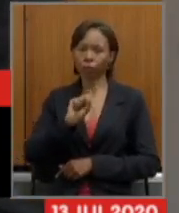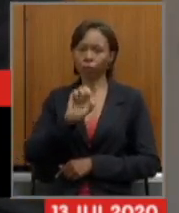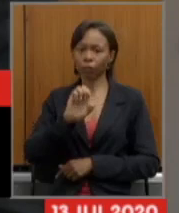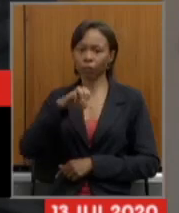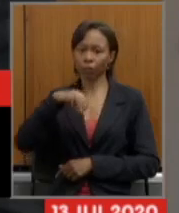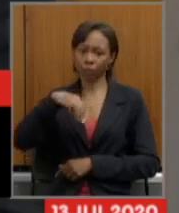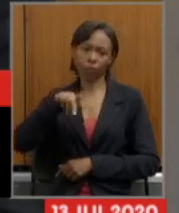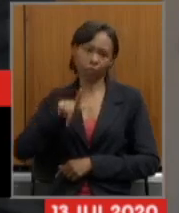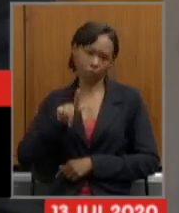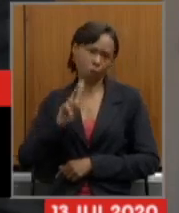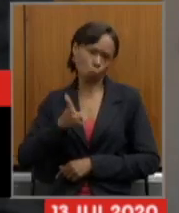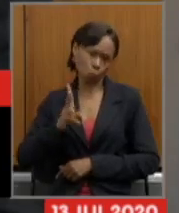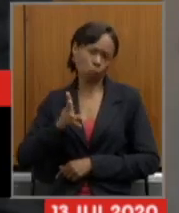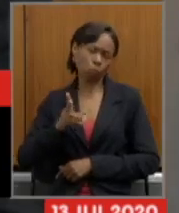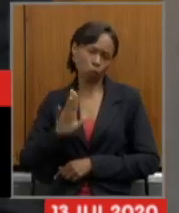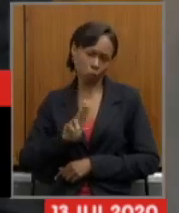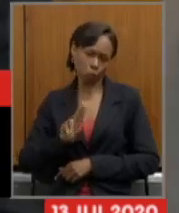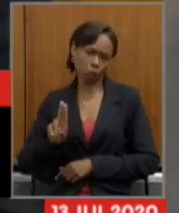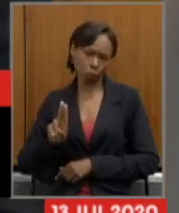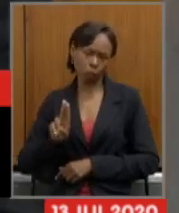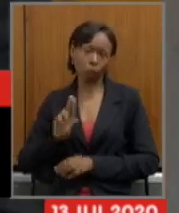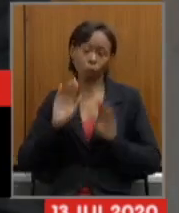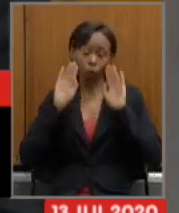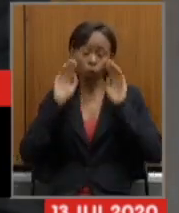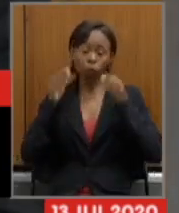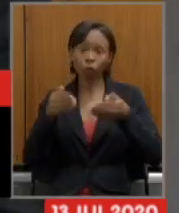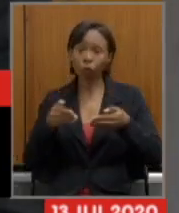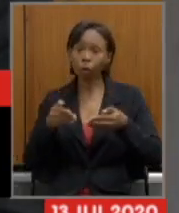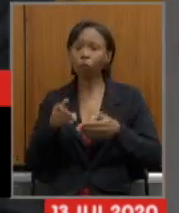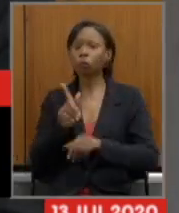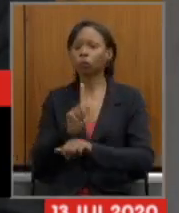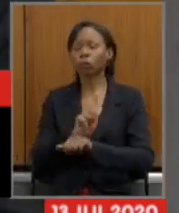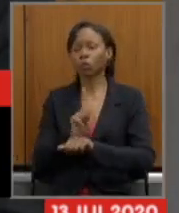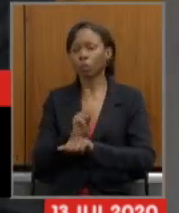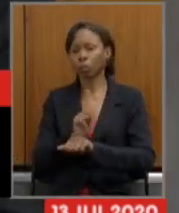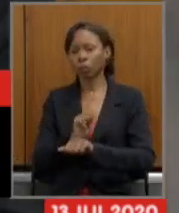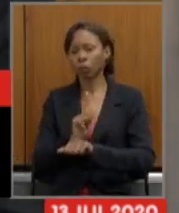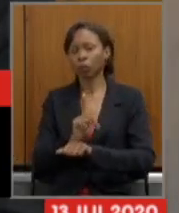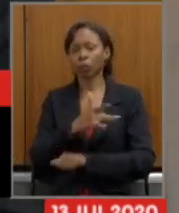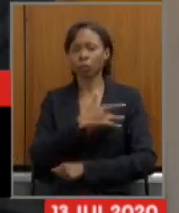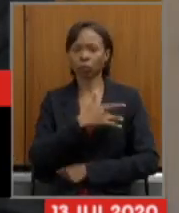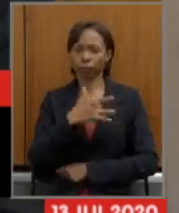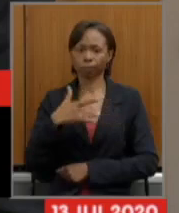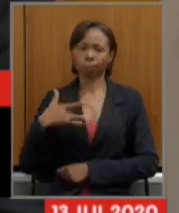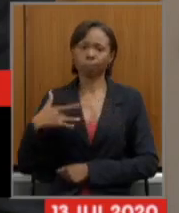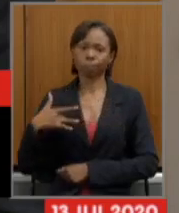o foco na gestão da saúde